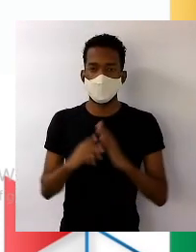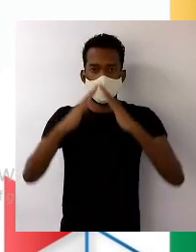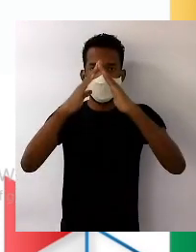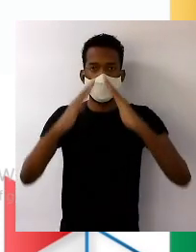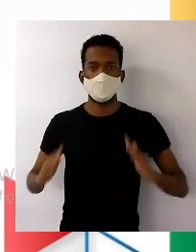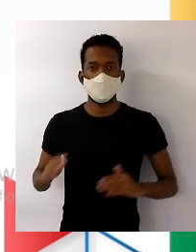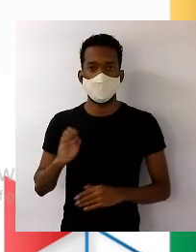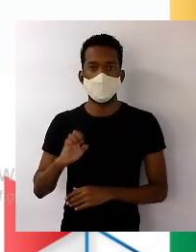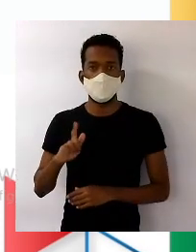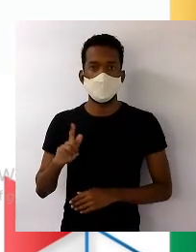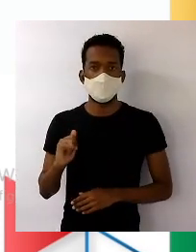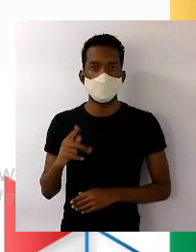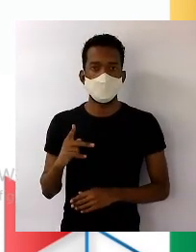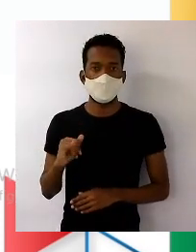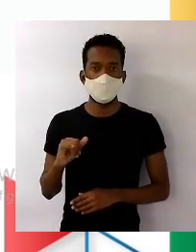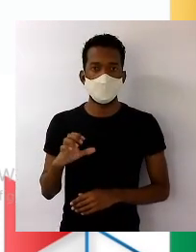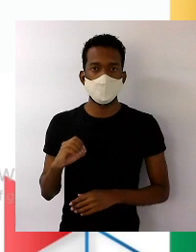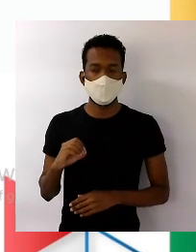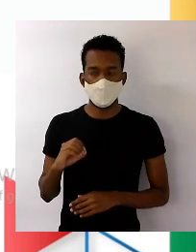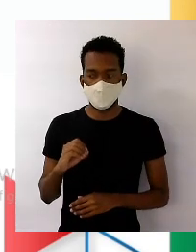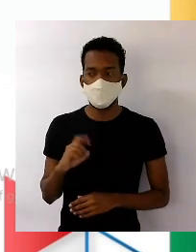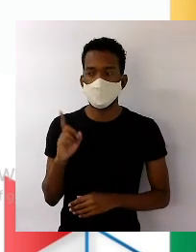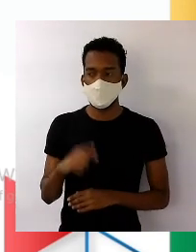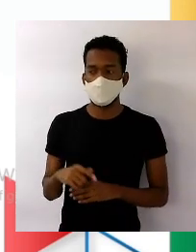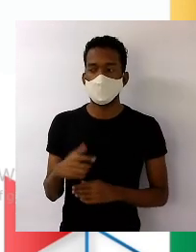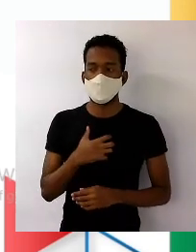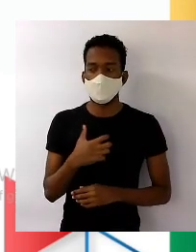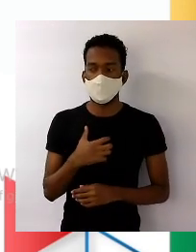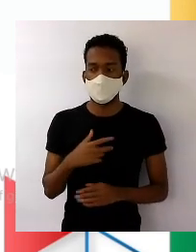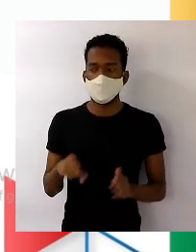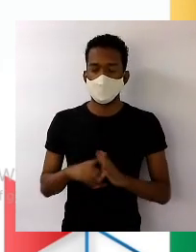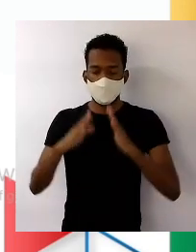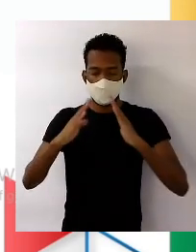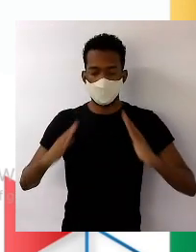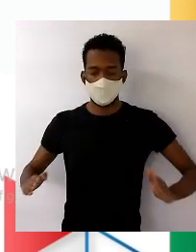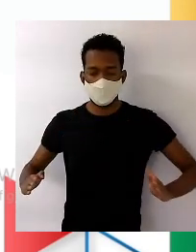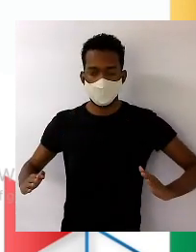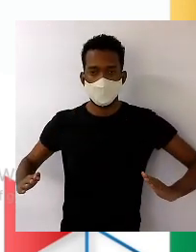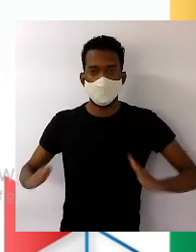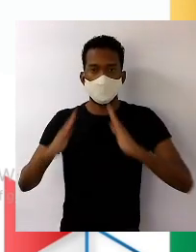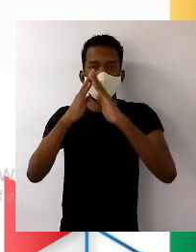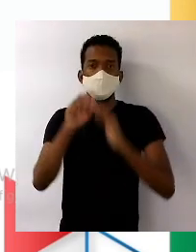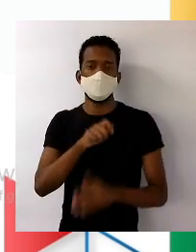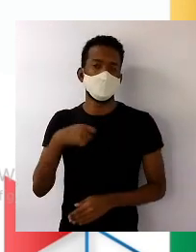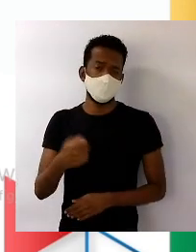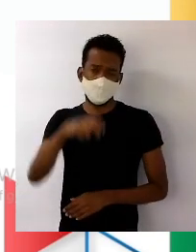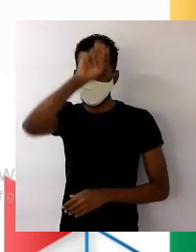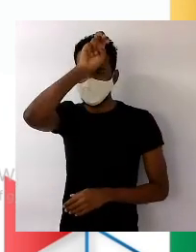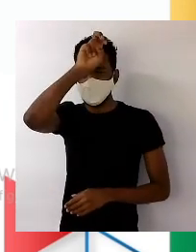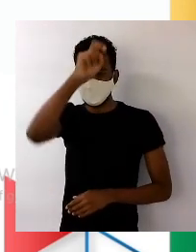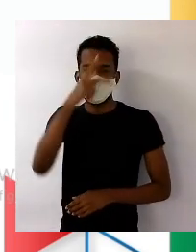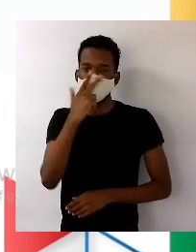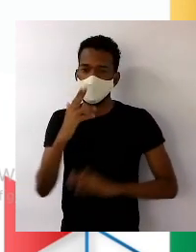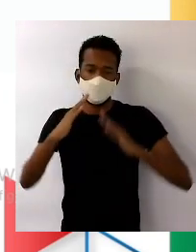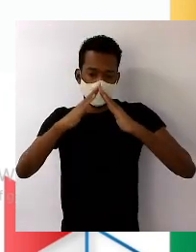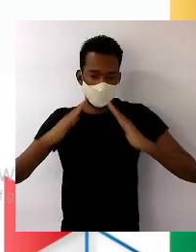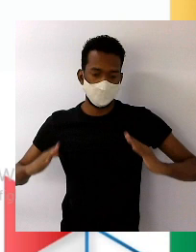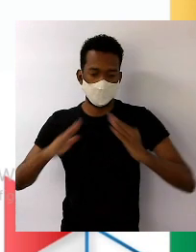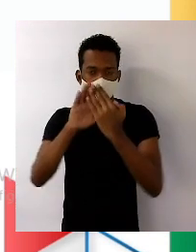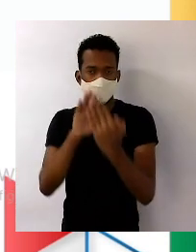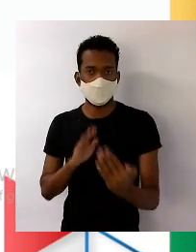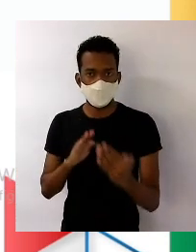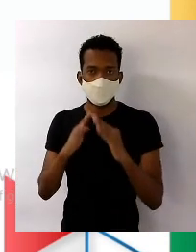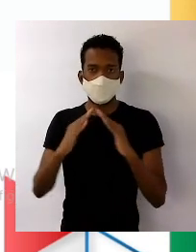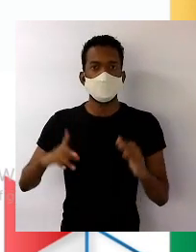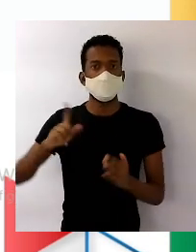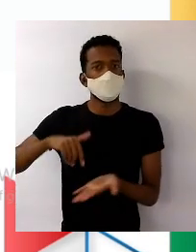Que é o formato egípcio, é esse formato, onde a base é larga e ela vai se estreitando até o seu topo. Esse